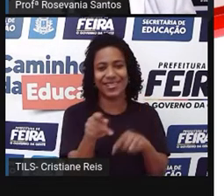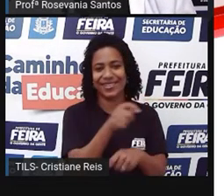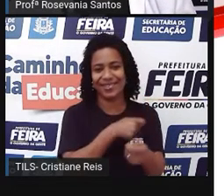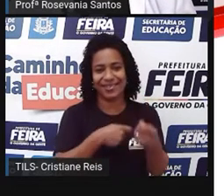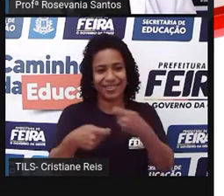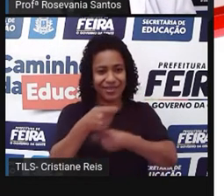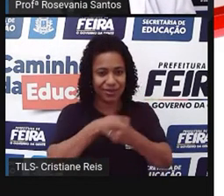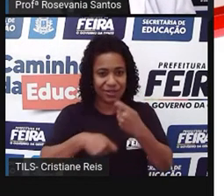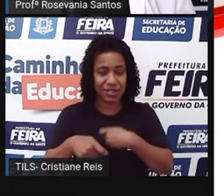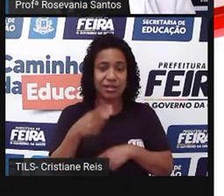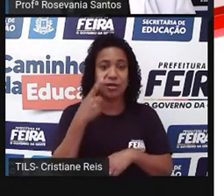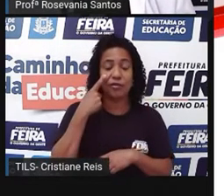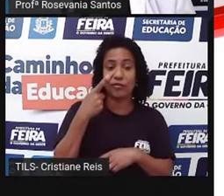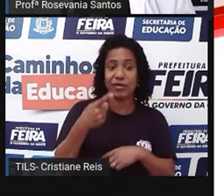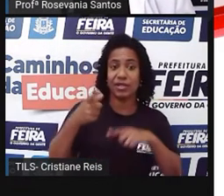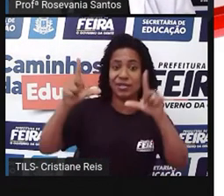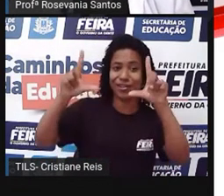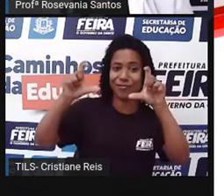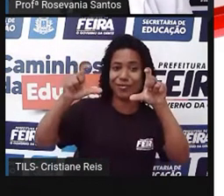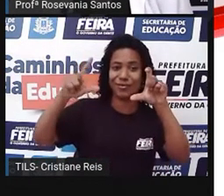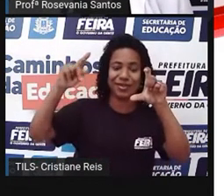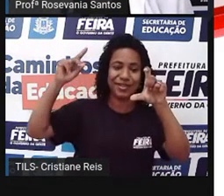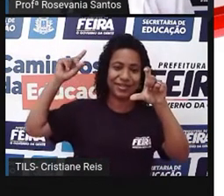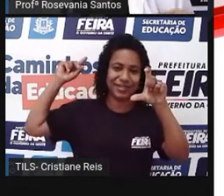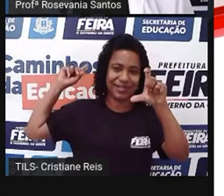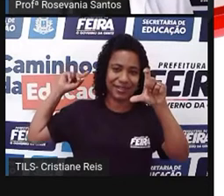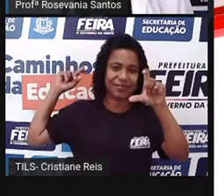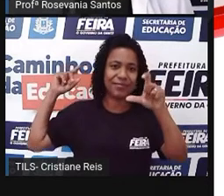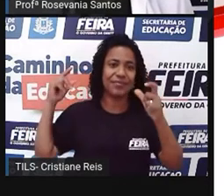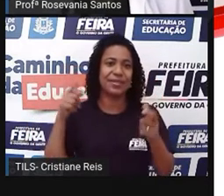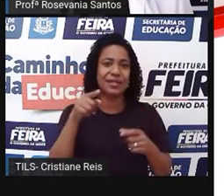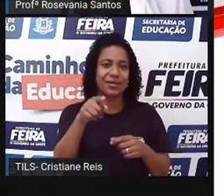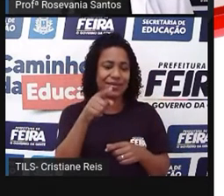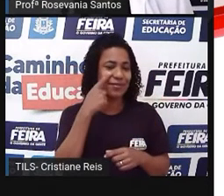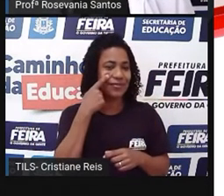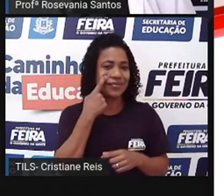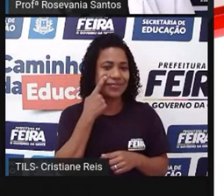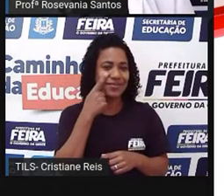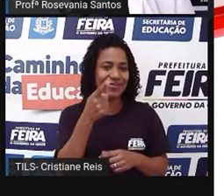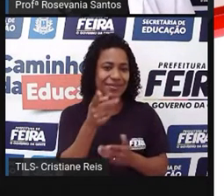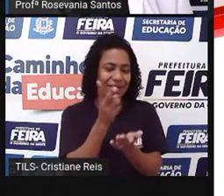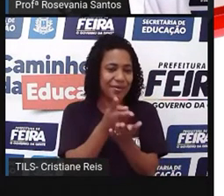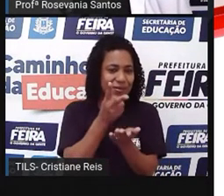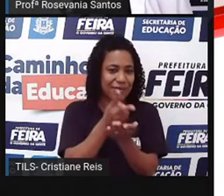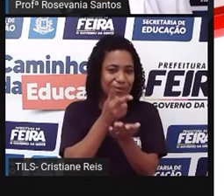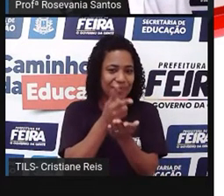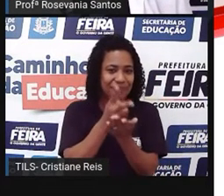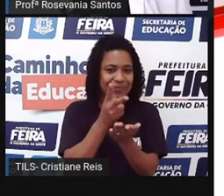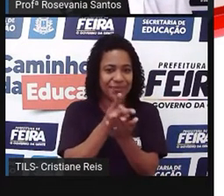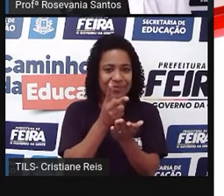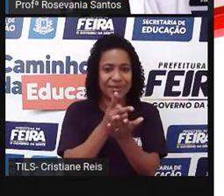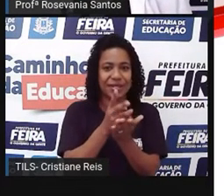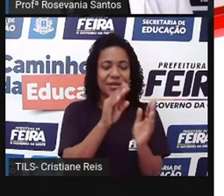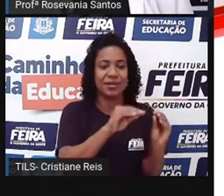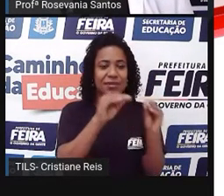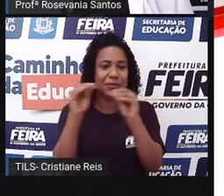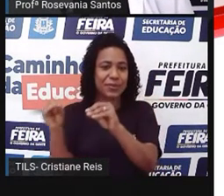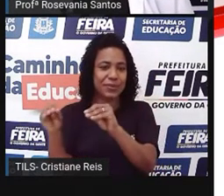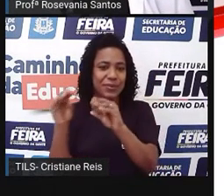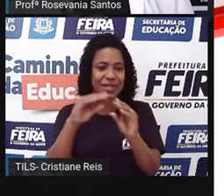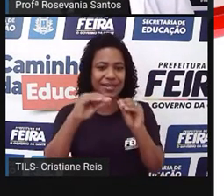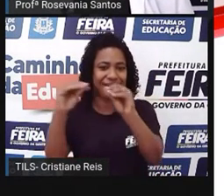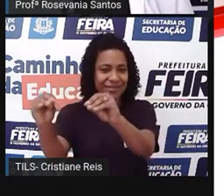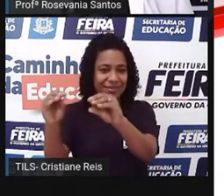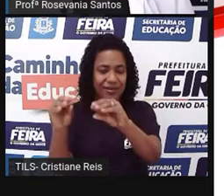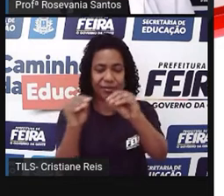Santana, onde hoje a gente tem os vendedores ambulantes. Essa tradição nunca saiu daí, mesmo tendo sido retirado, boa